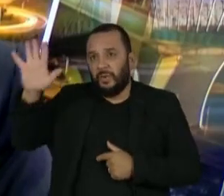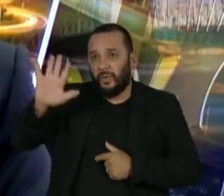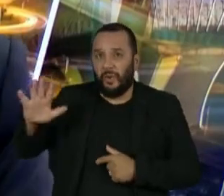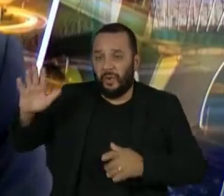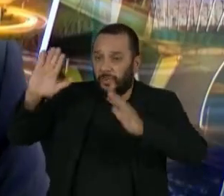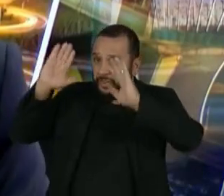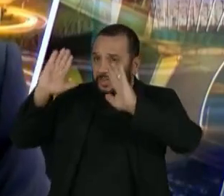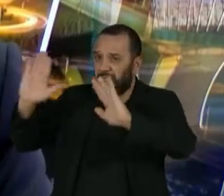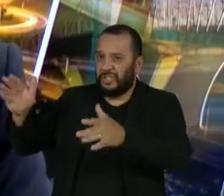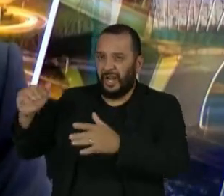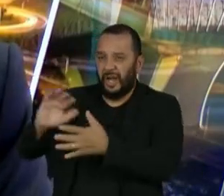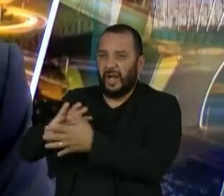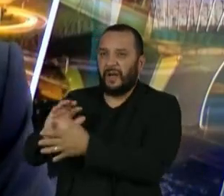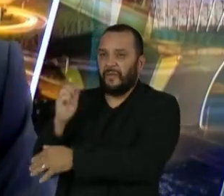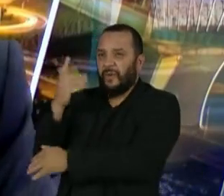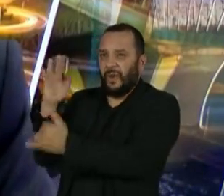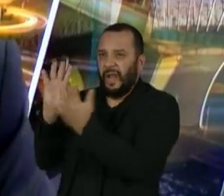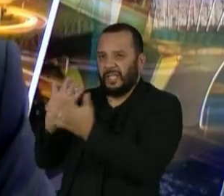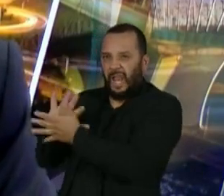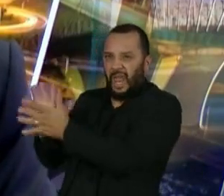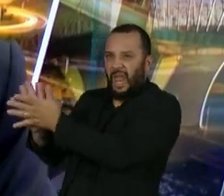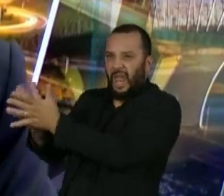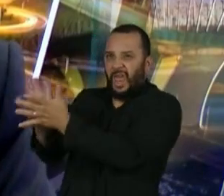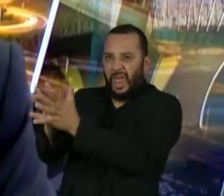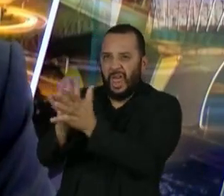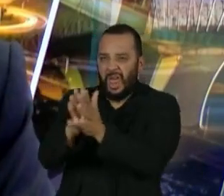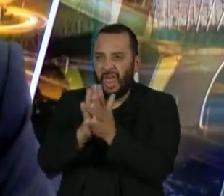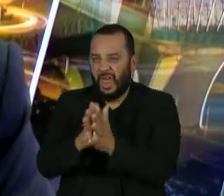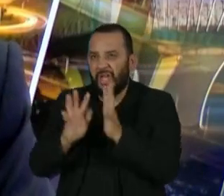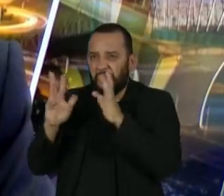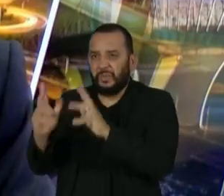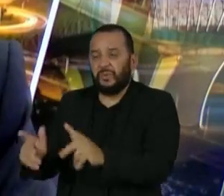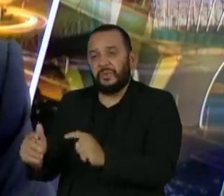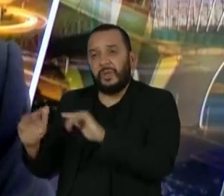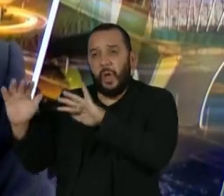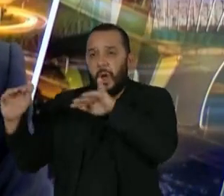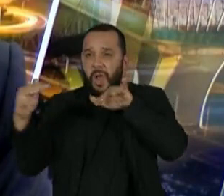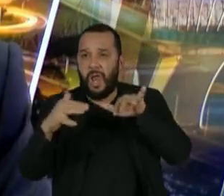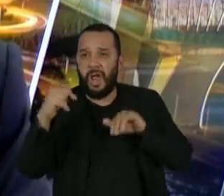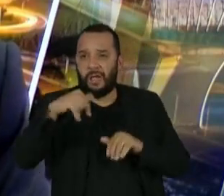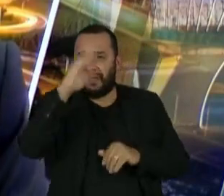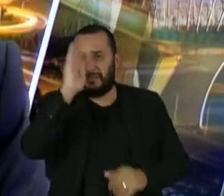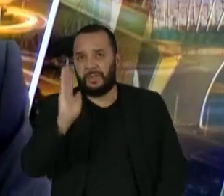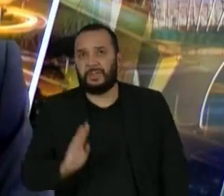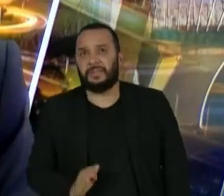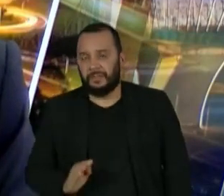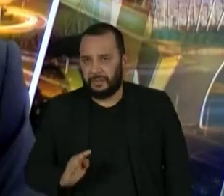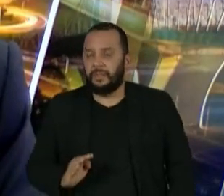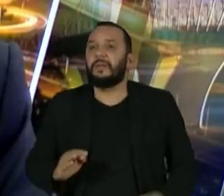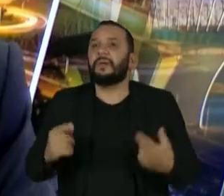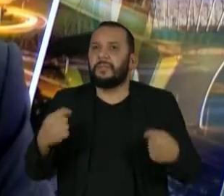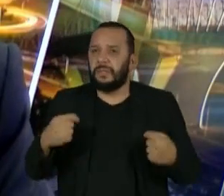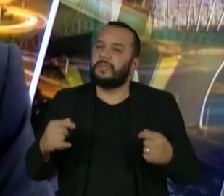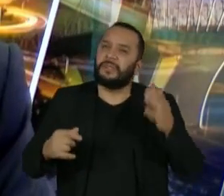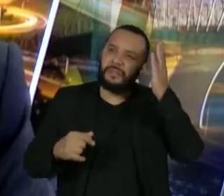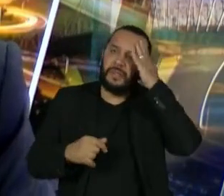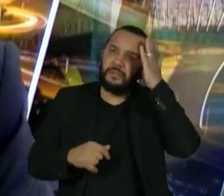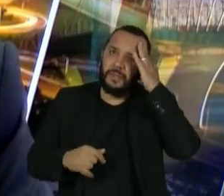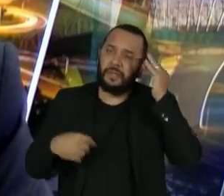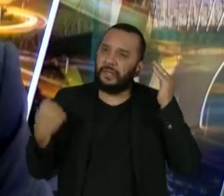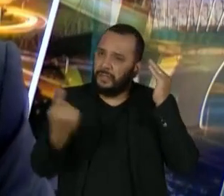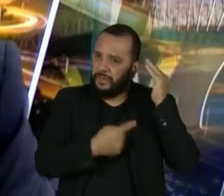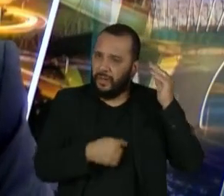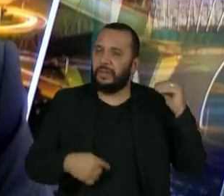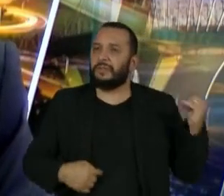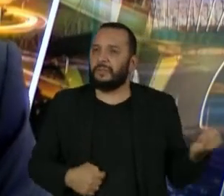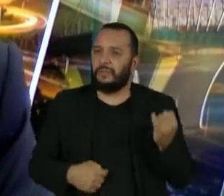todas as suas florestas e olharem para nós sem reconhecer a importância que